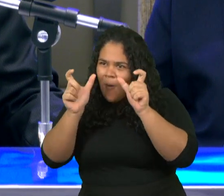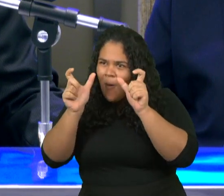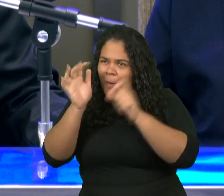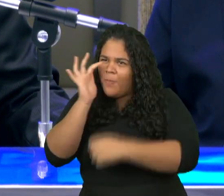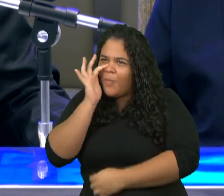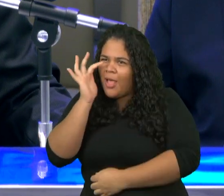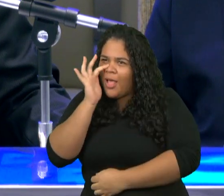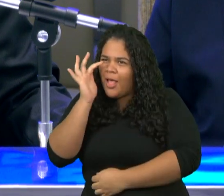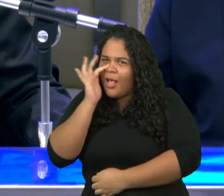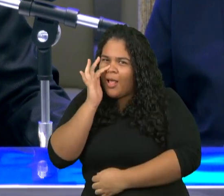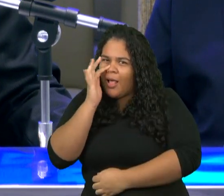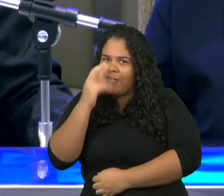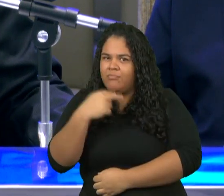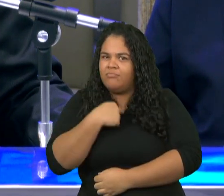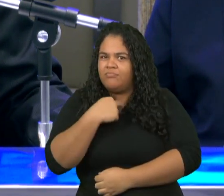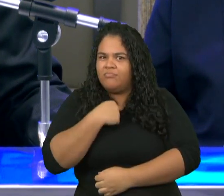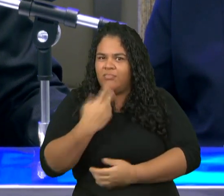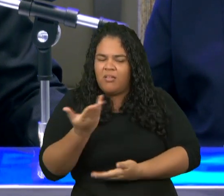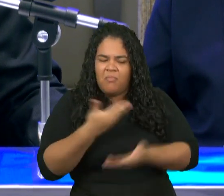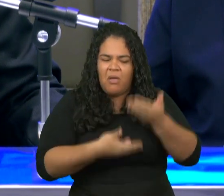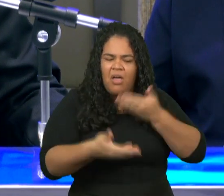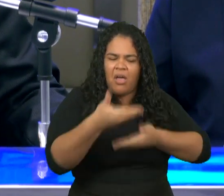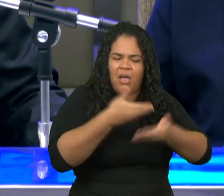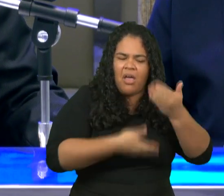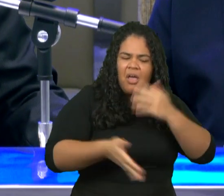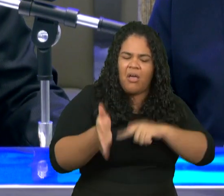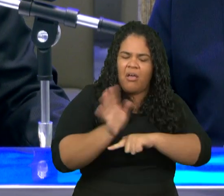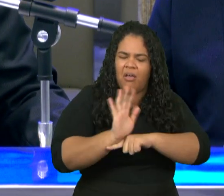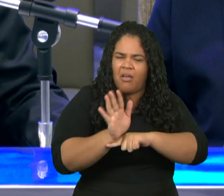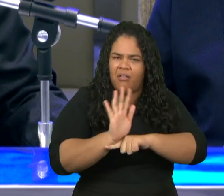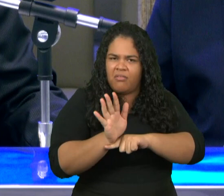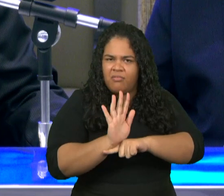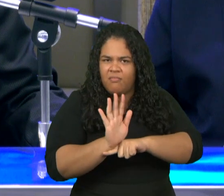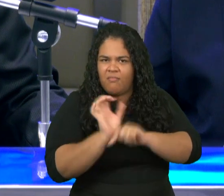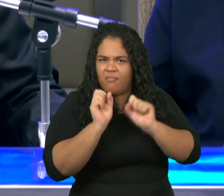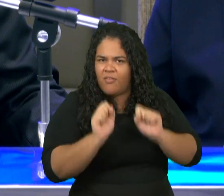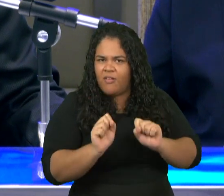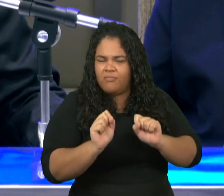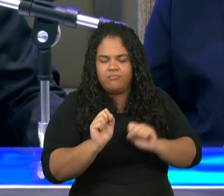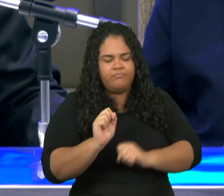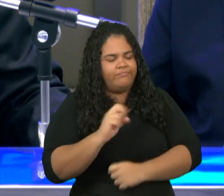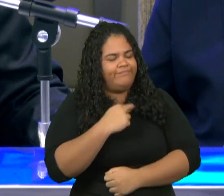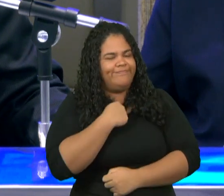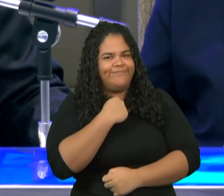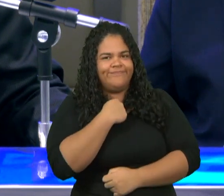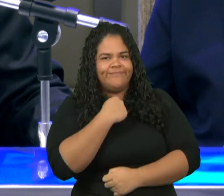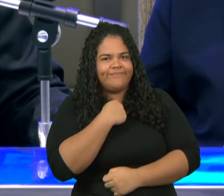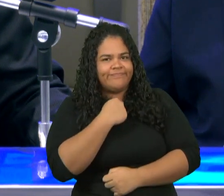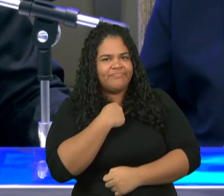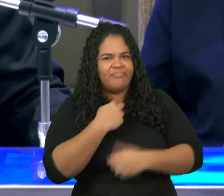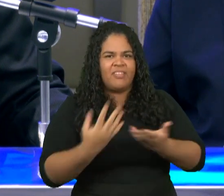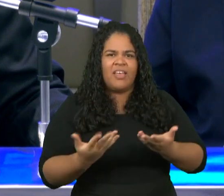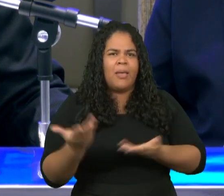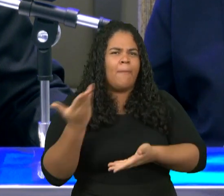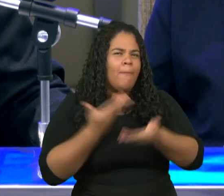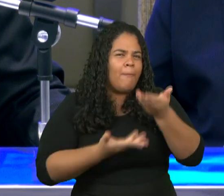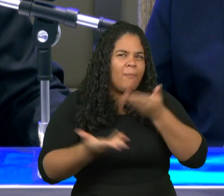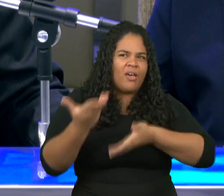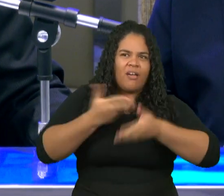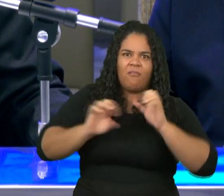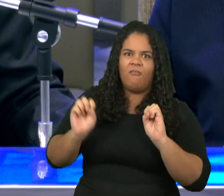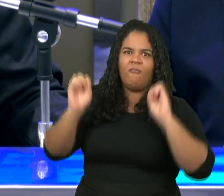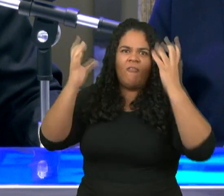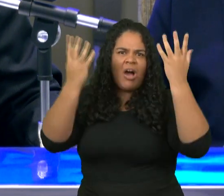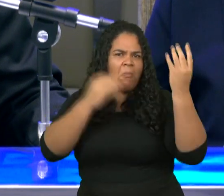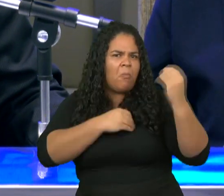naquele ambiente de cinema é por isso que o crente não deve participar de festas mundanas